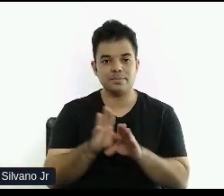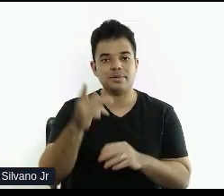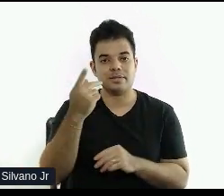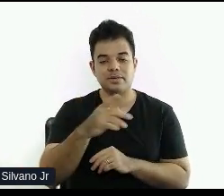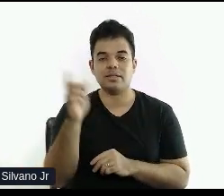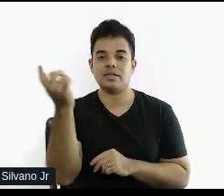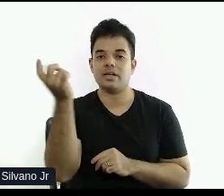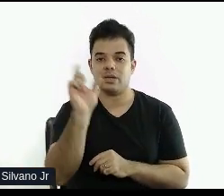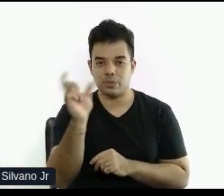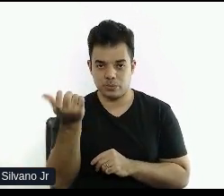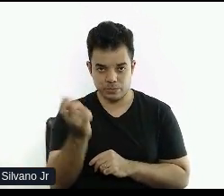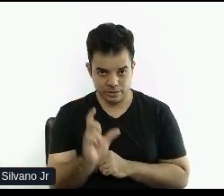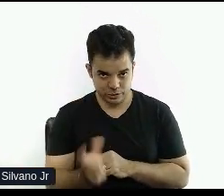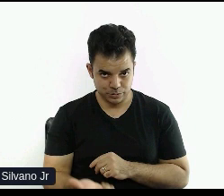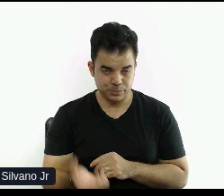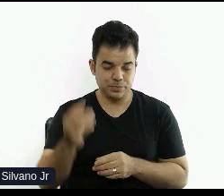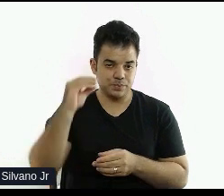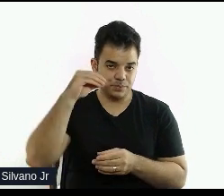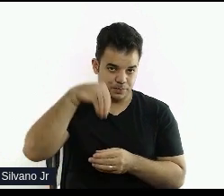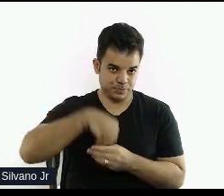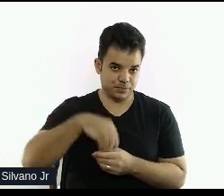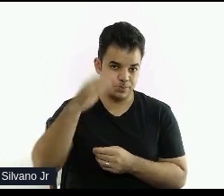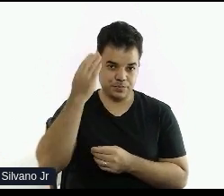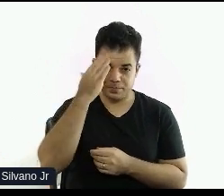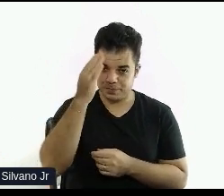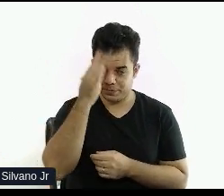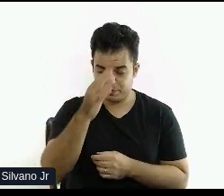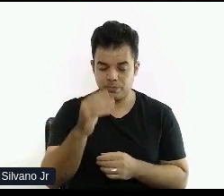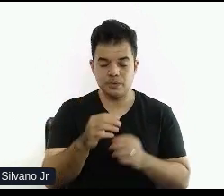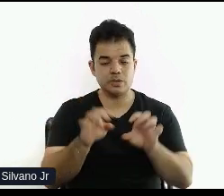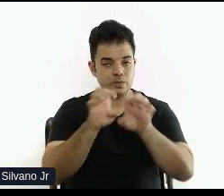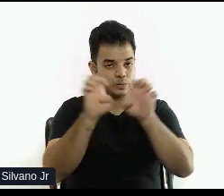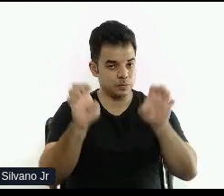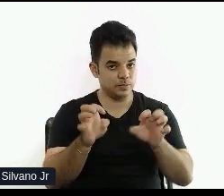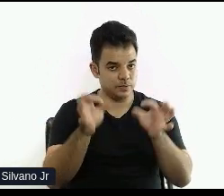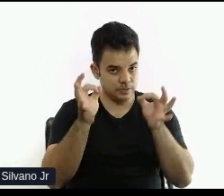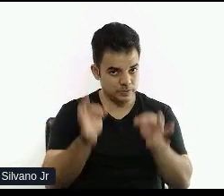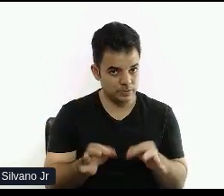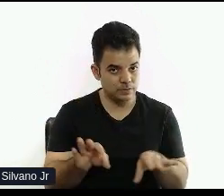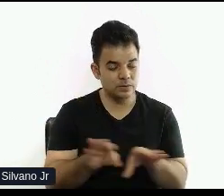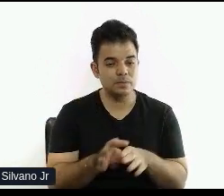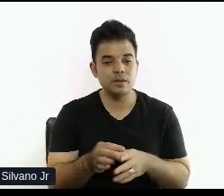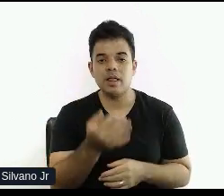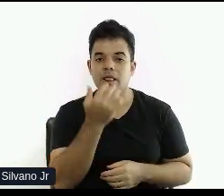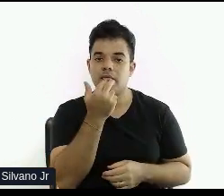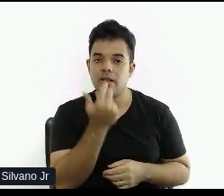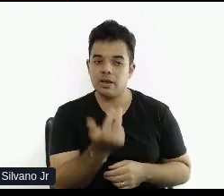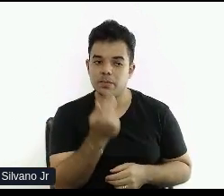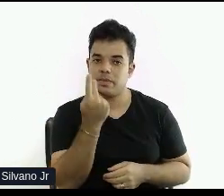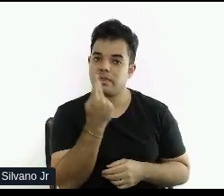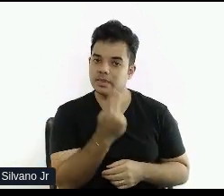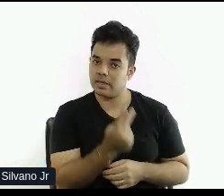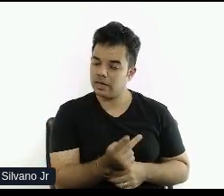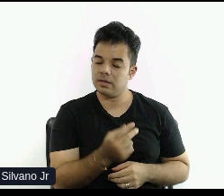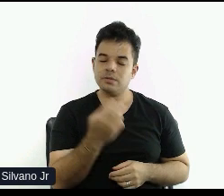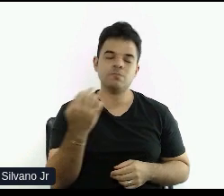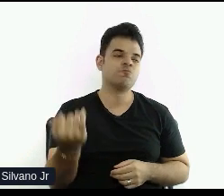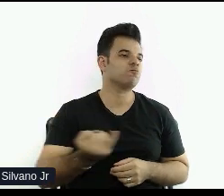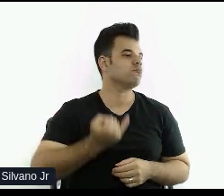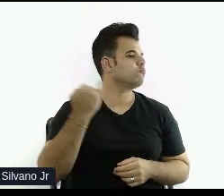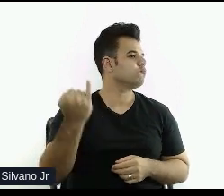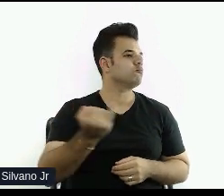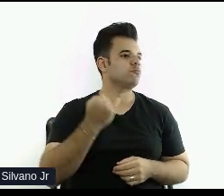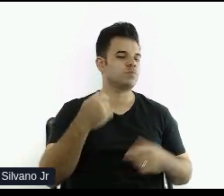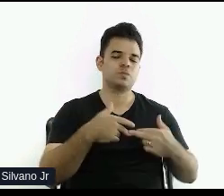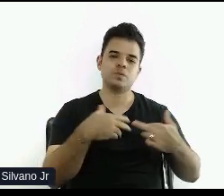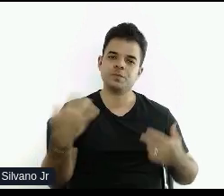claro, né? Para que ele entenda que um site está bem estruturado. Idioma das páginas, isso é um ponto muito, muito importante. Ele tá... A